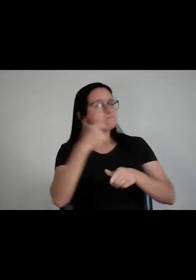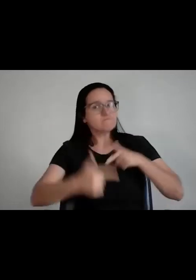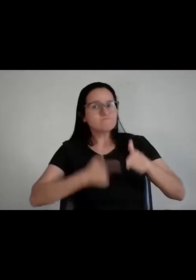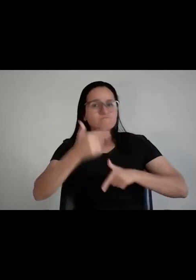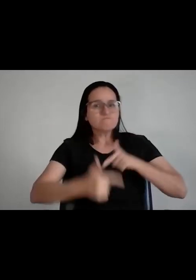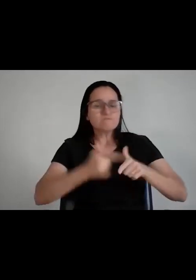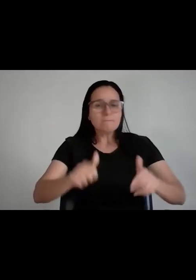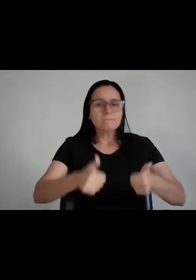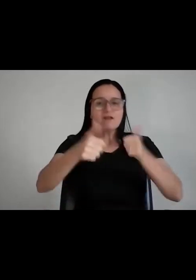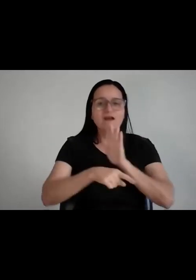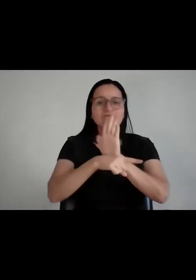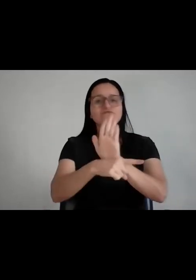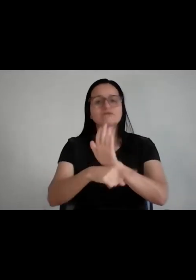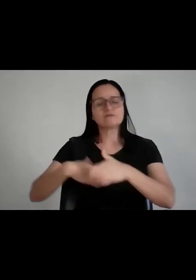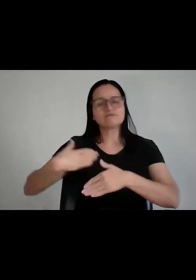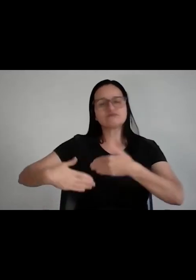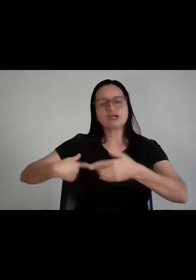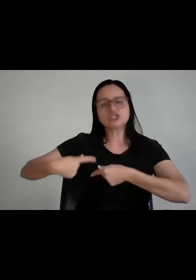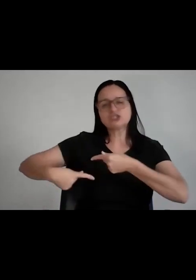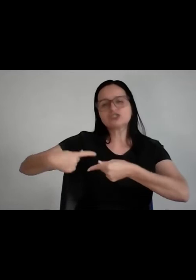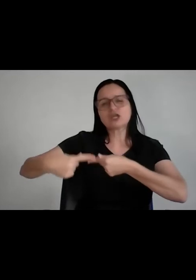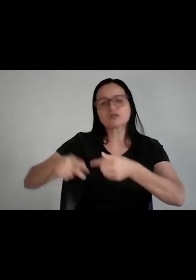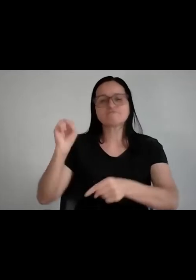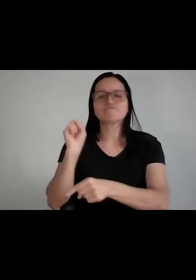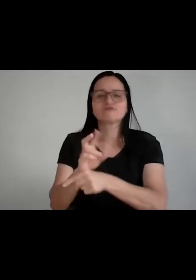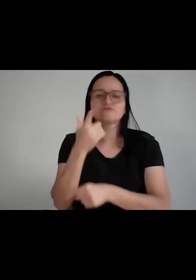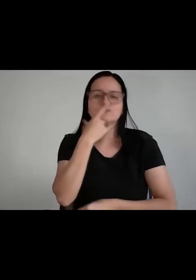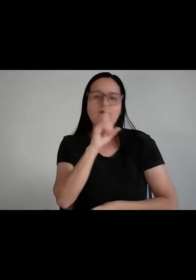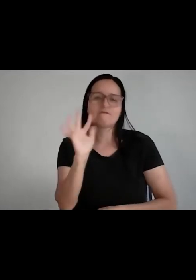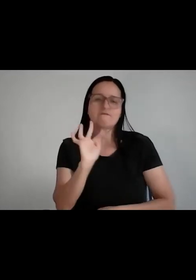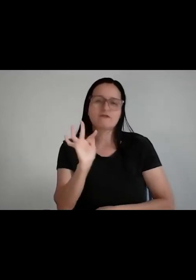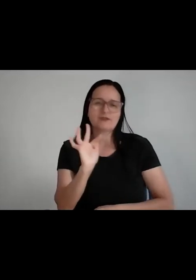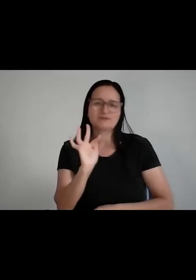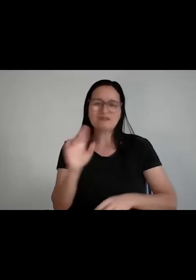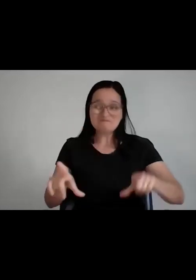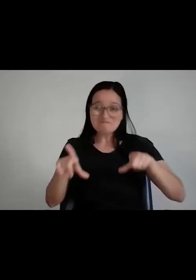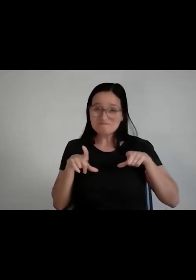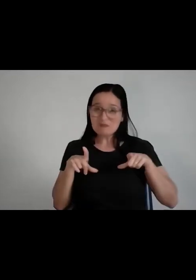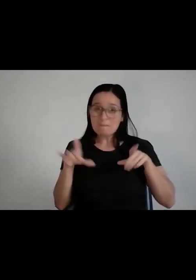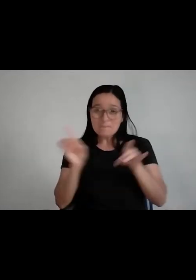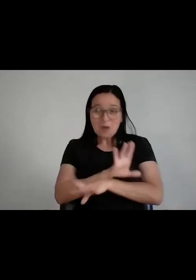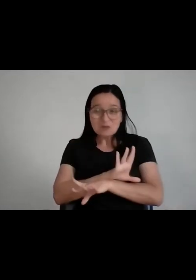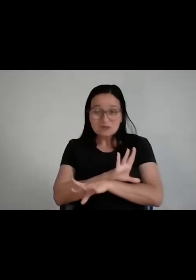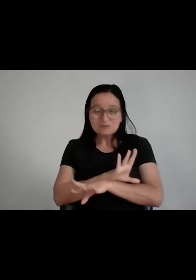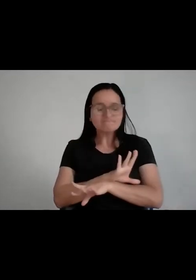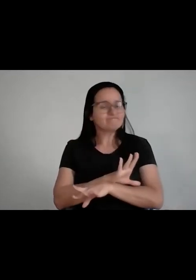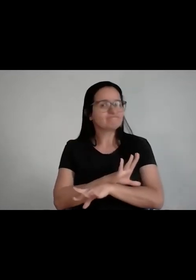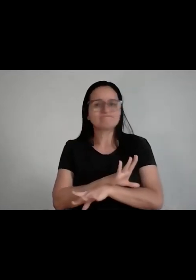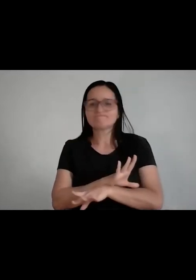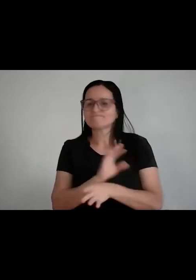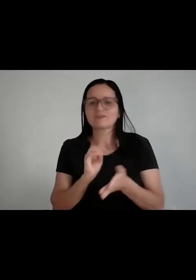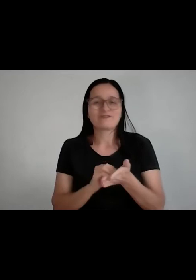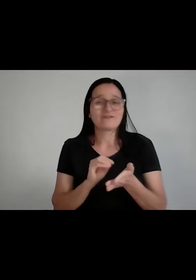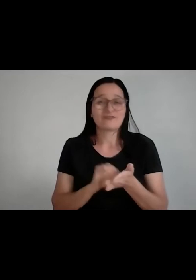é o primeiro a botar o pé na universidade. Então, acho que isso já é importante. Mas só o diploma não vai resolver, né? Nós temos 15 milhões de